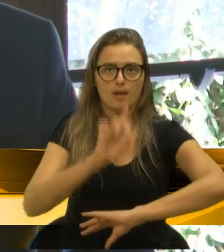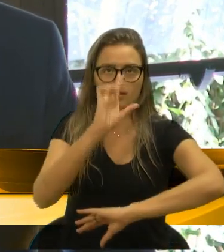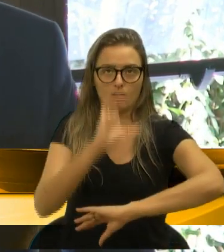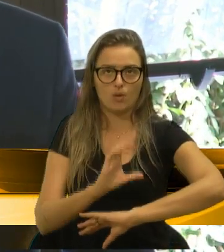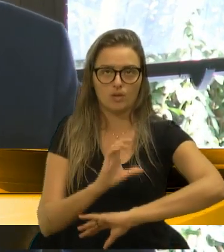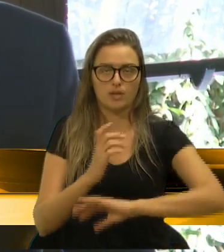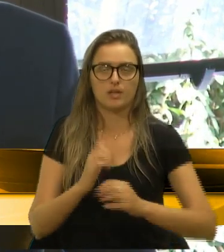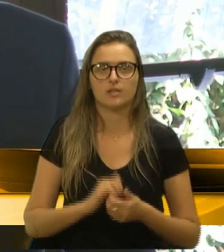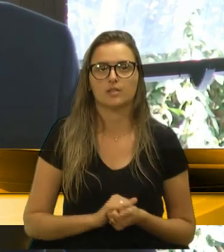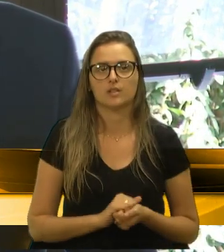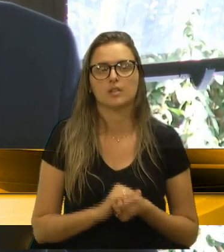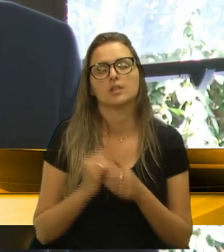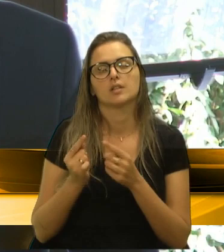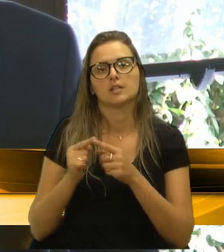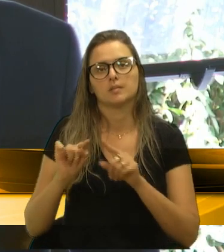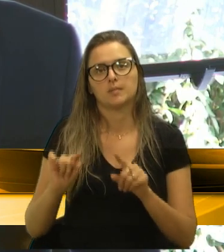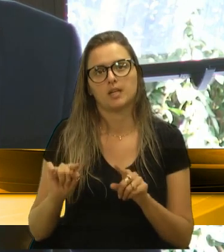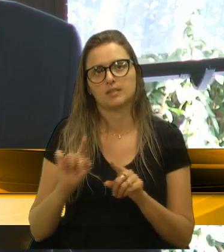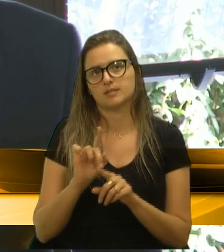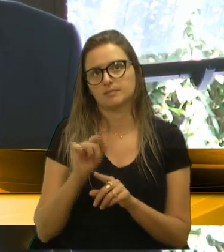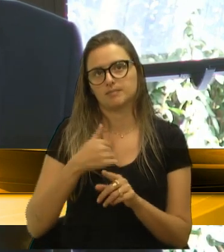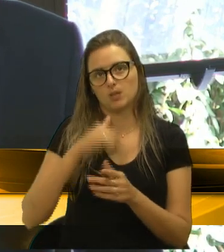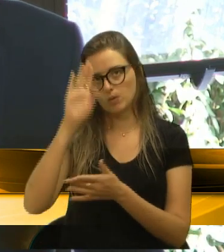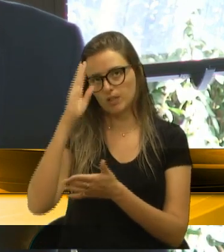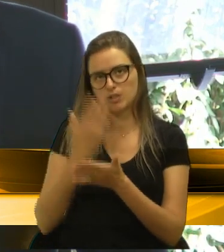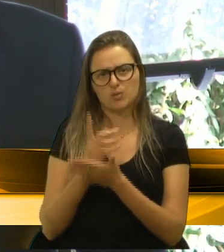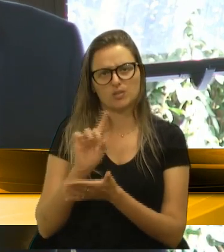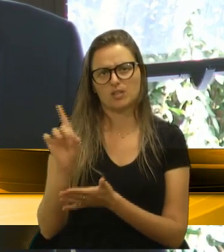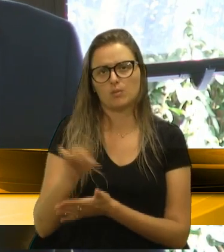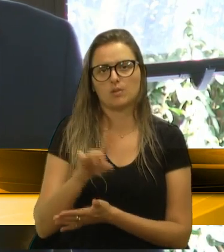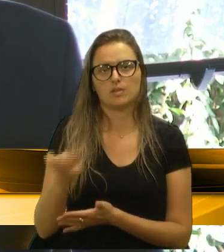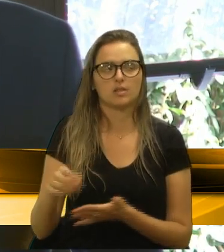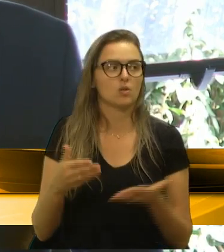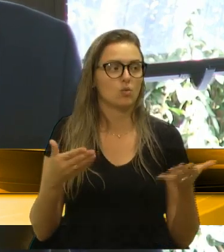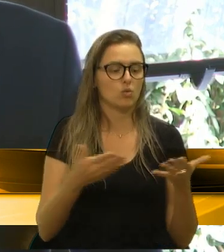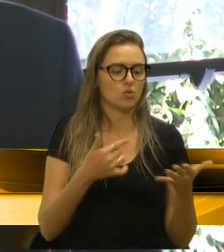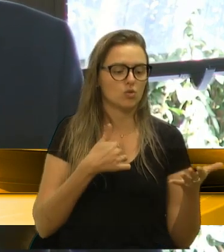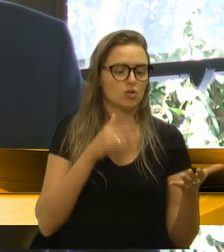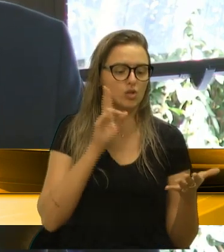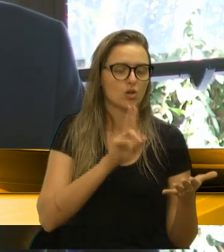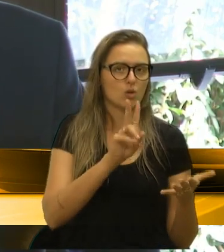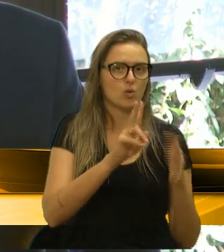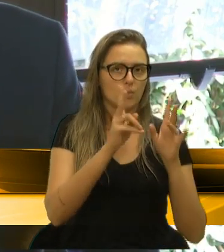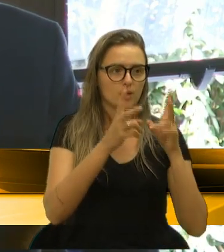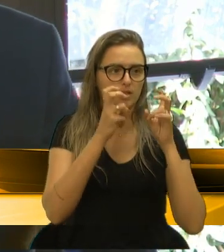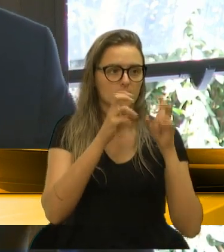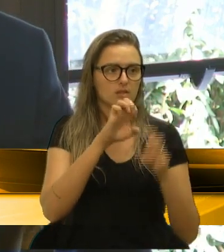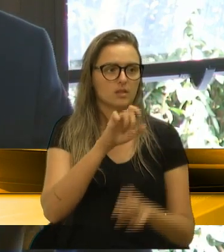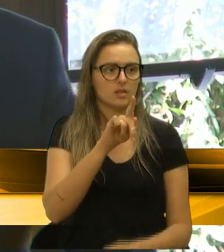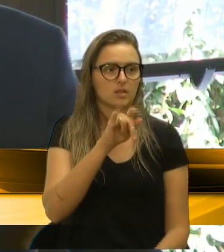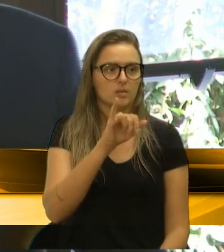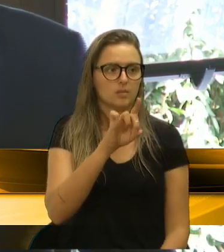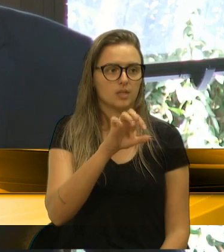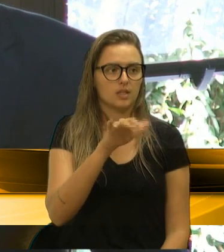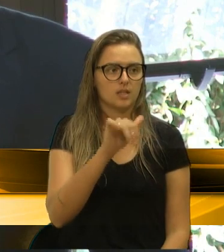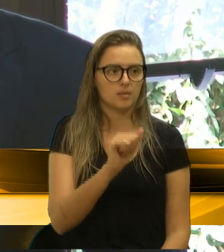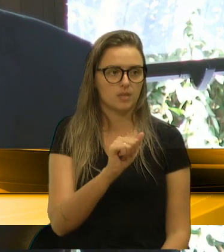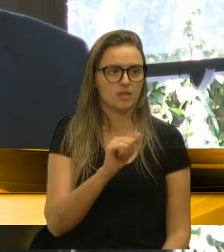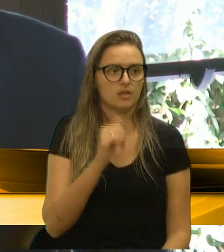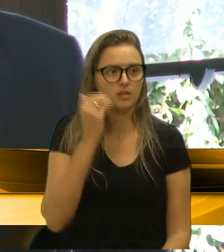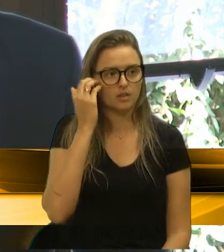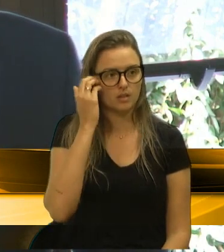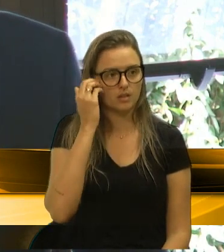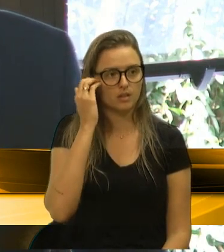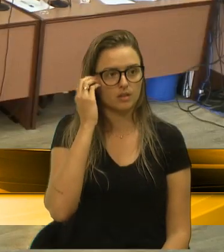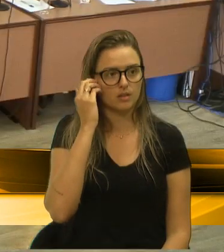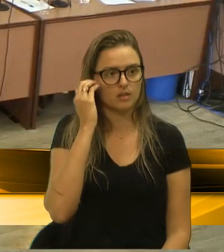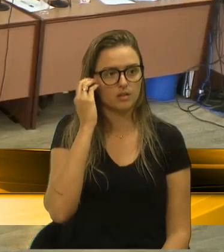mas acredito que não. Hoje eu vejo como uma grande epidemia, e talvez a mais difícil de controlar, são as